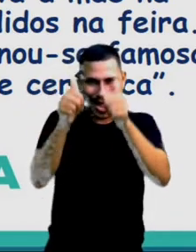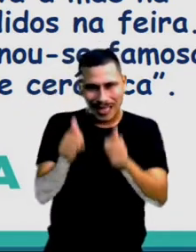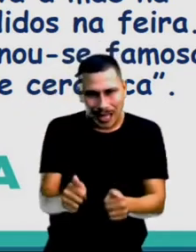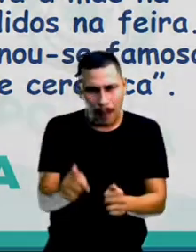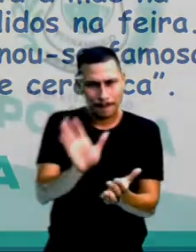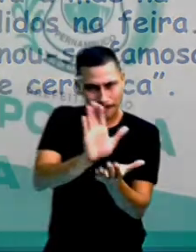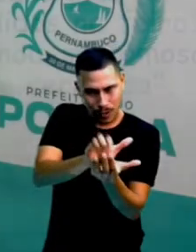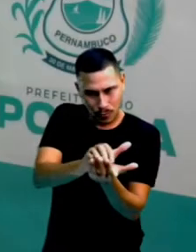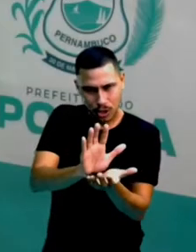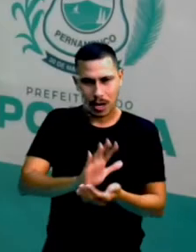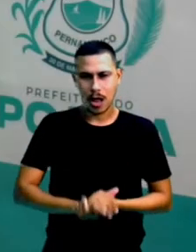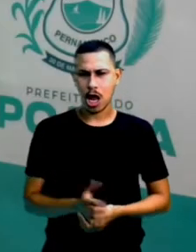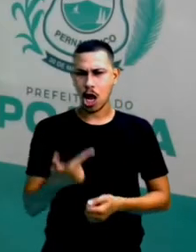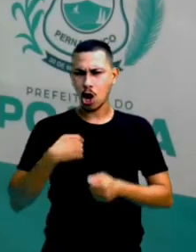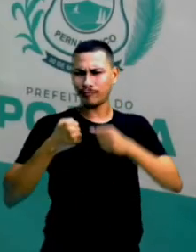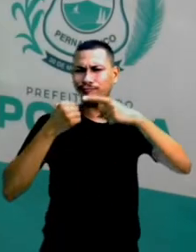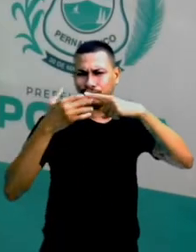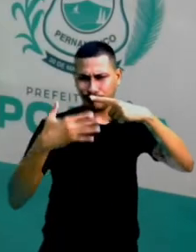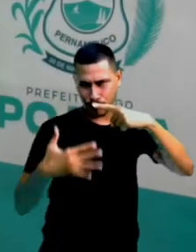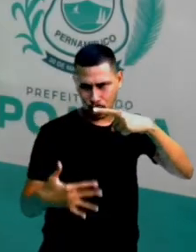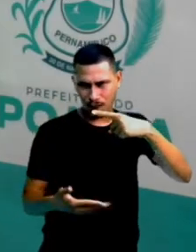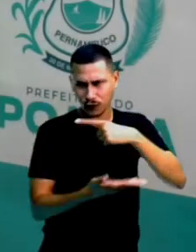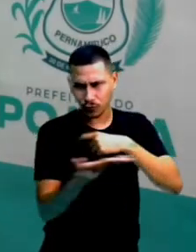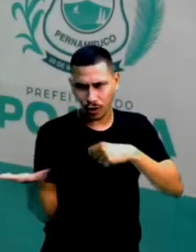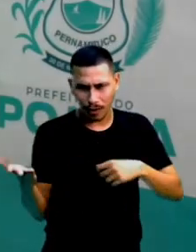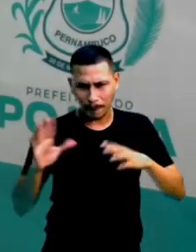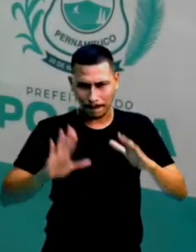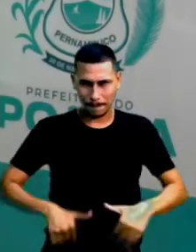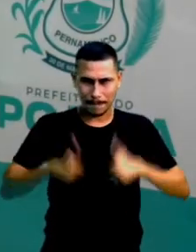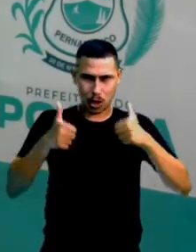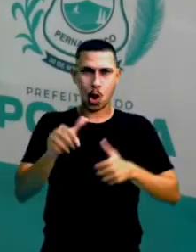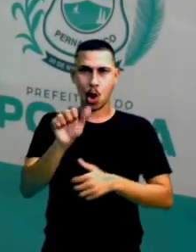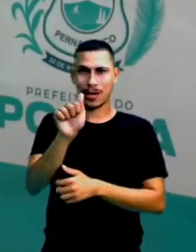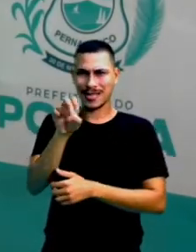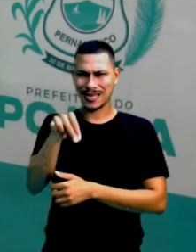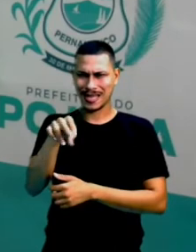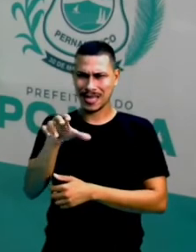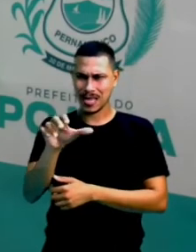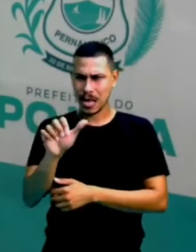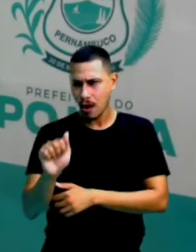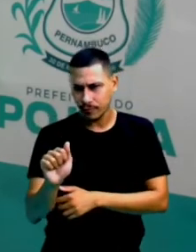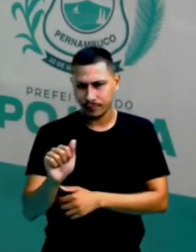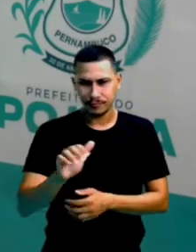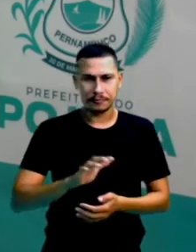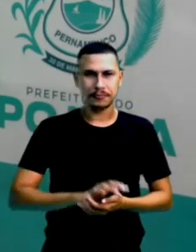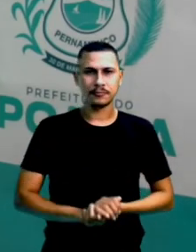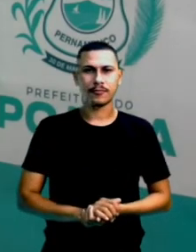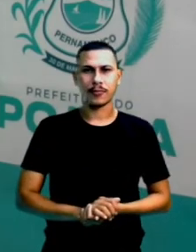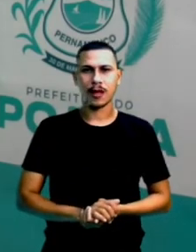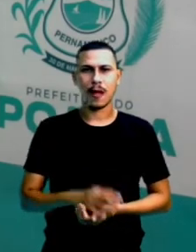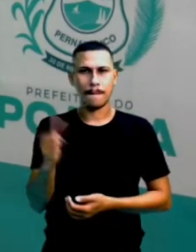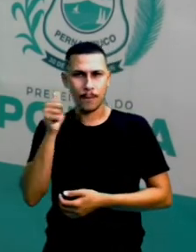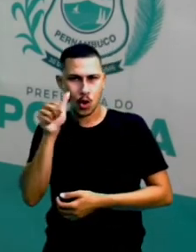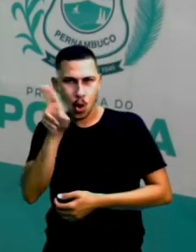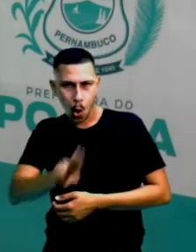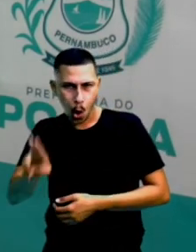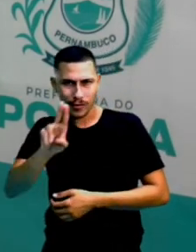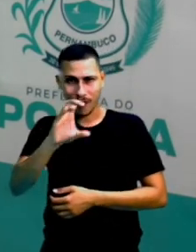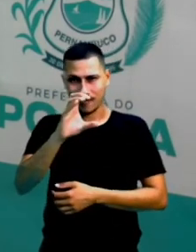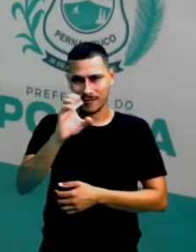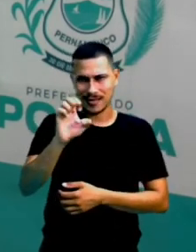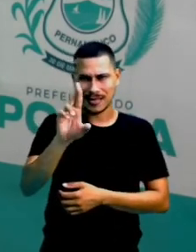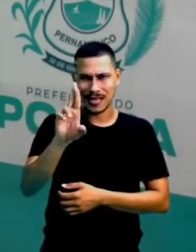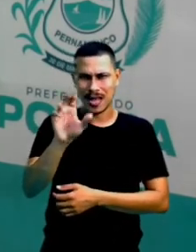Eu não vou ler tudo isso não Eu vou explicar pra vocês Na verdade Tá bom? Ana Ela Ceramista Como eu já falei pra